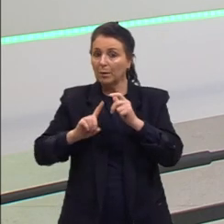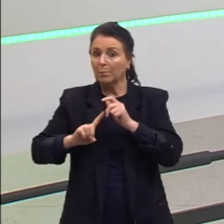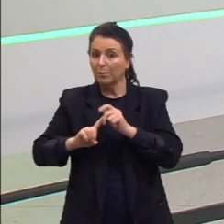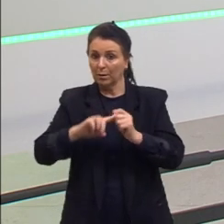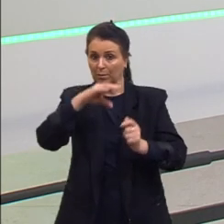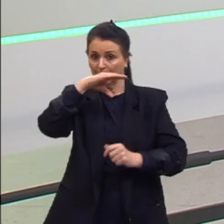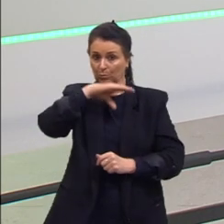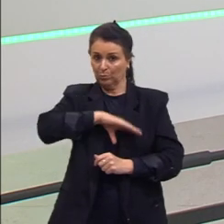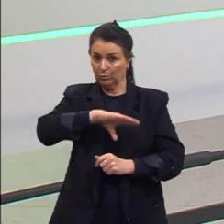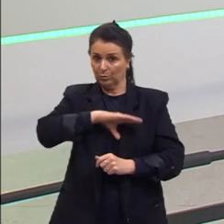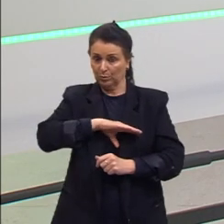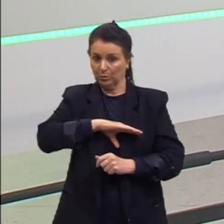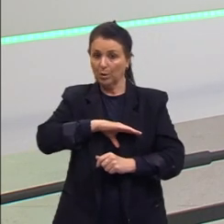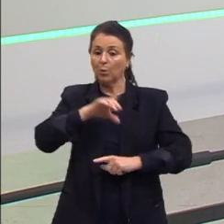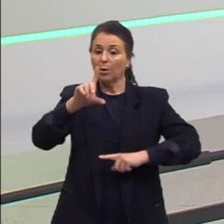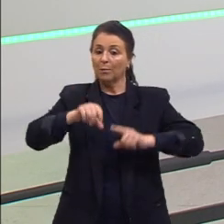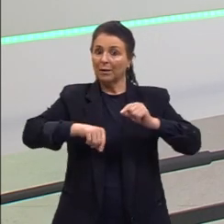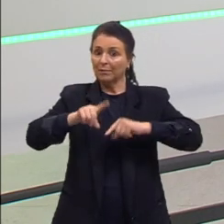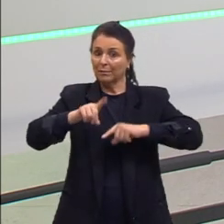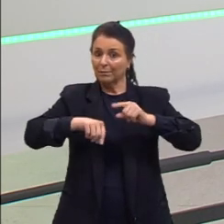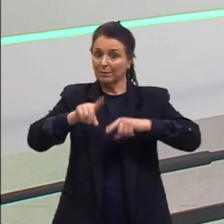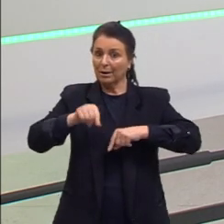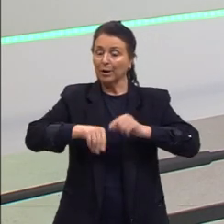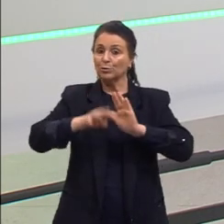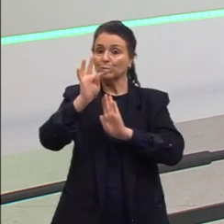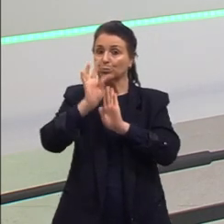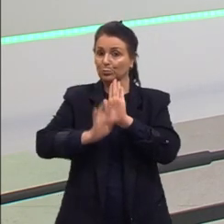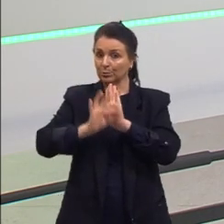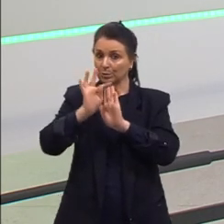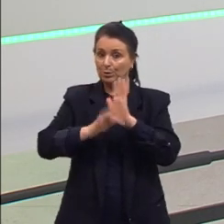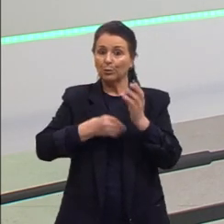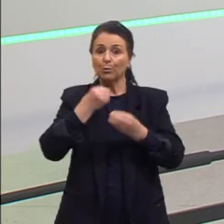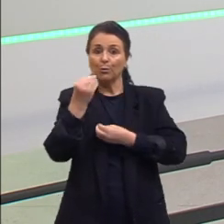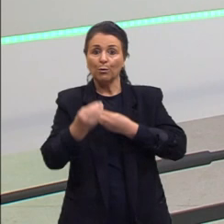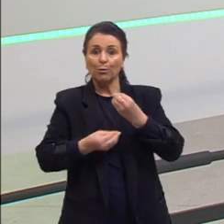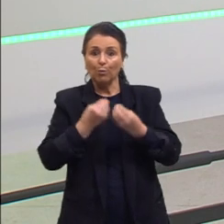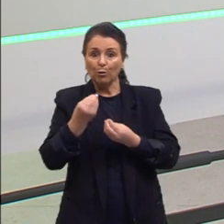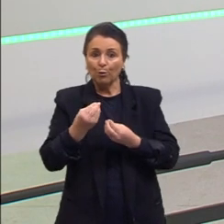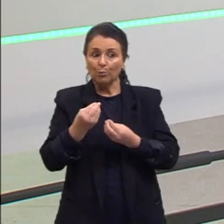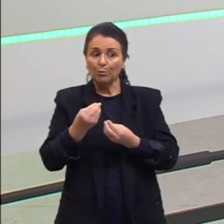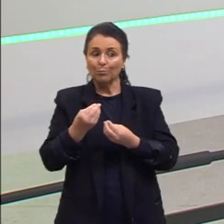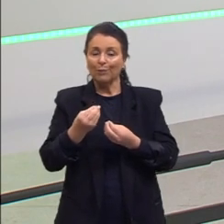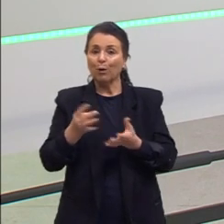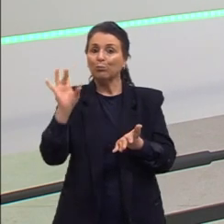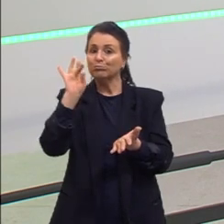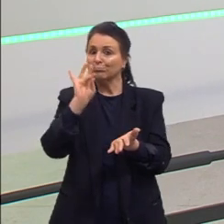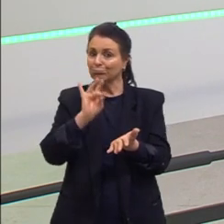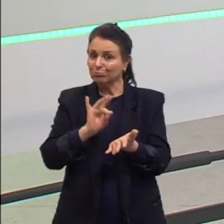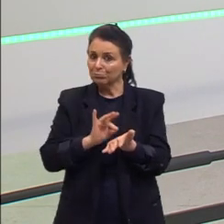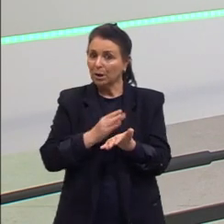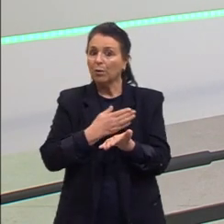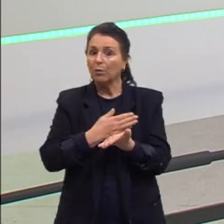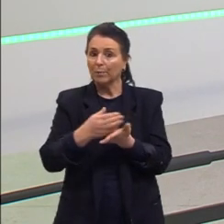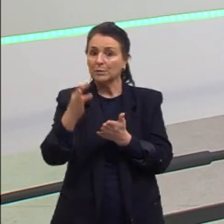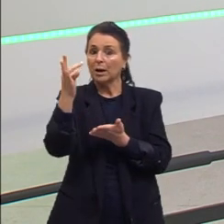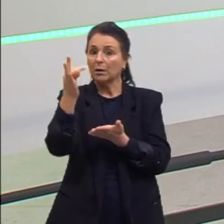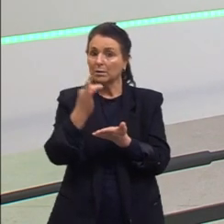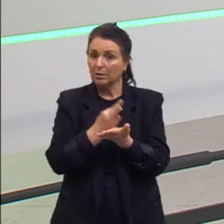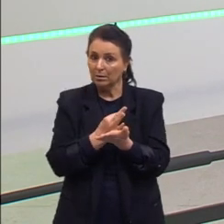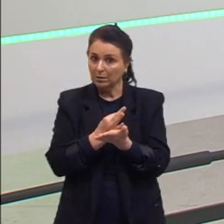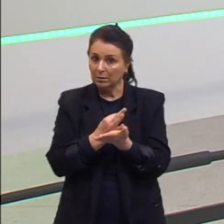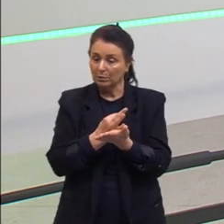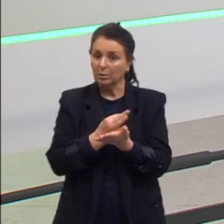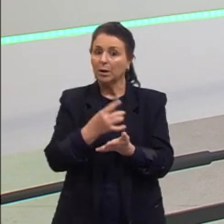portuguesa com a materialidade do texto. Ou seja, como ele, de fato, se torna um texto. Como ele